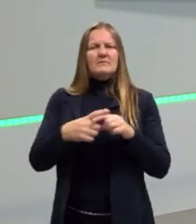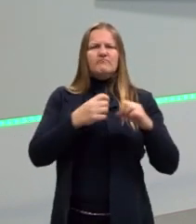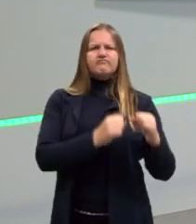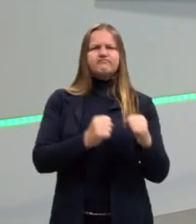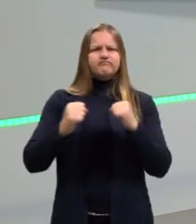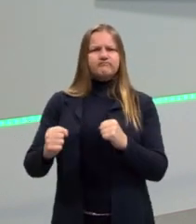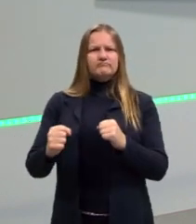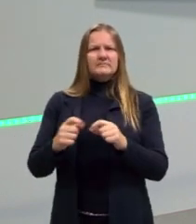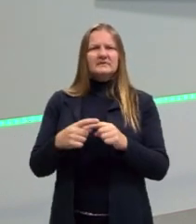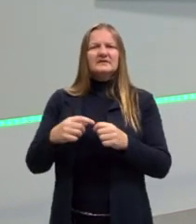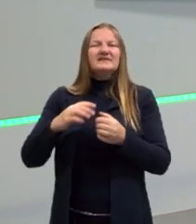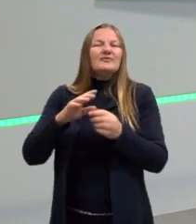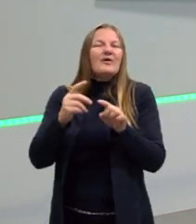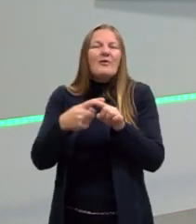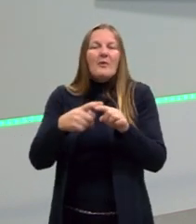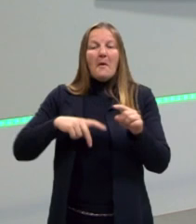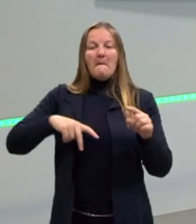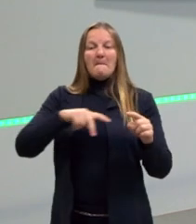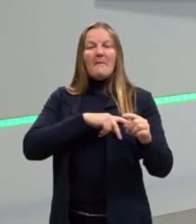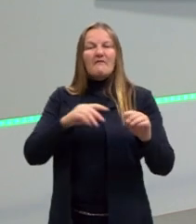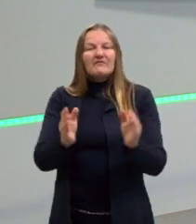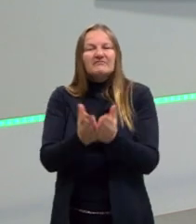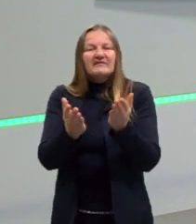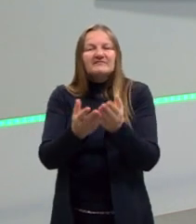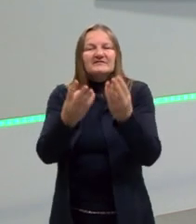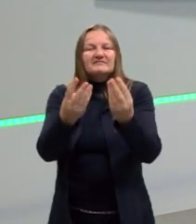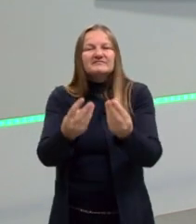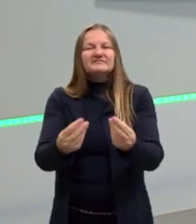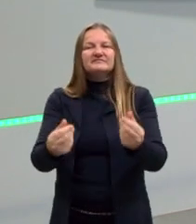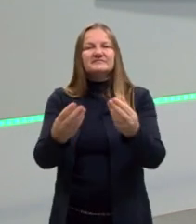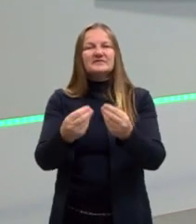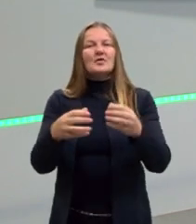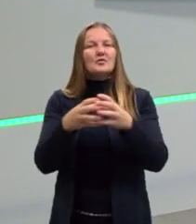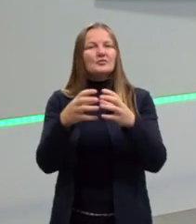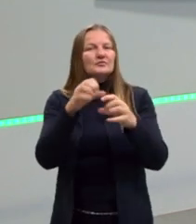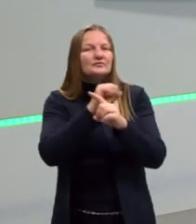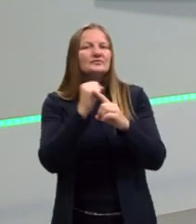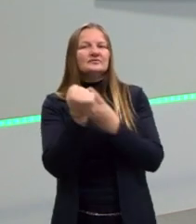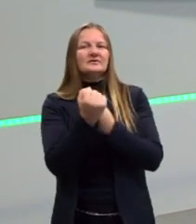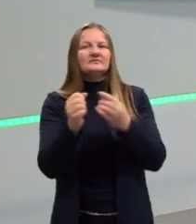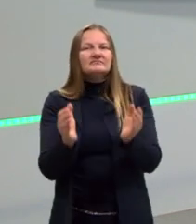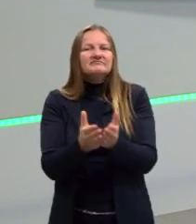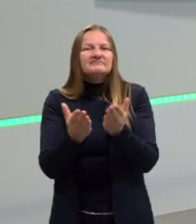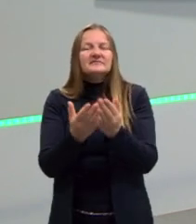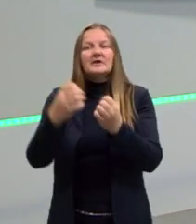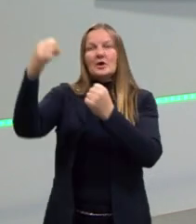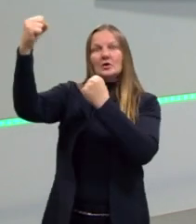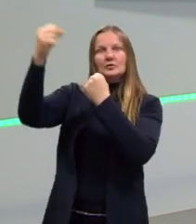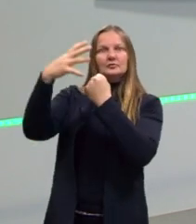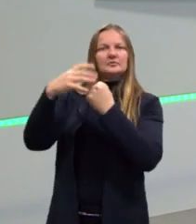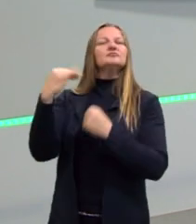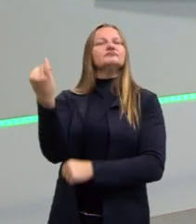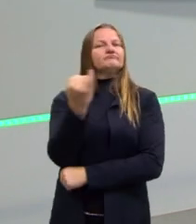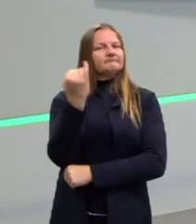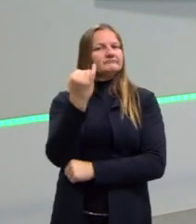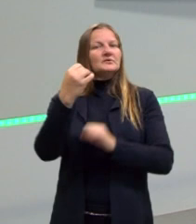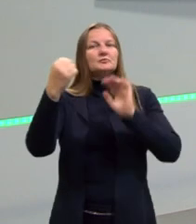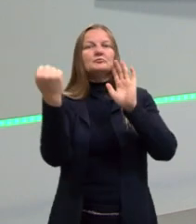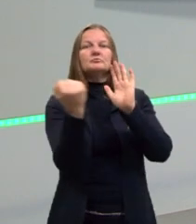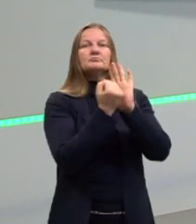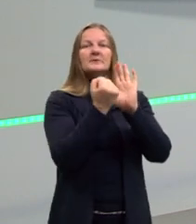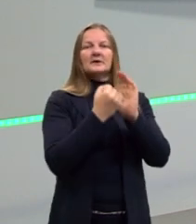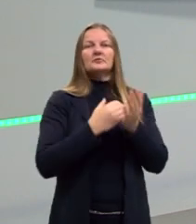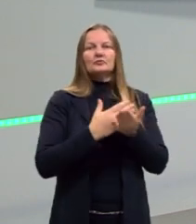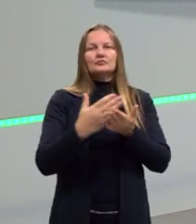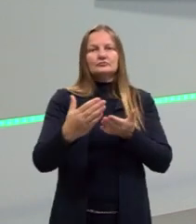causava danos, então, para certas pessoas, para certos grupos sociais. O iluminismo, então, foi muito importante como uma